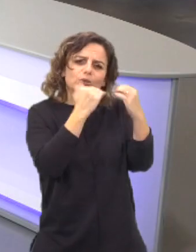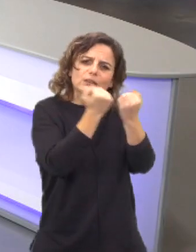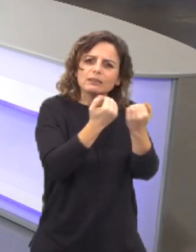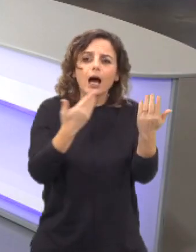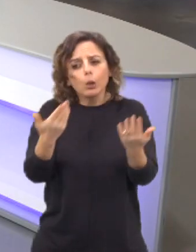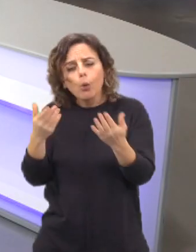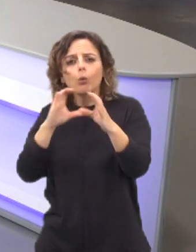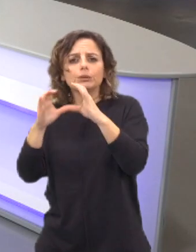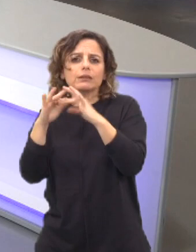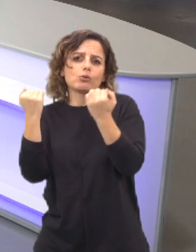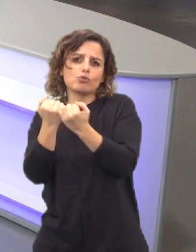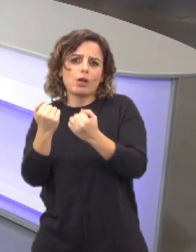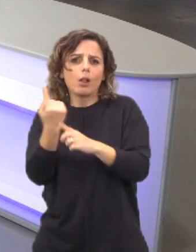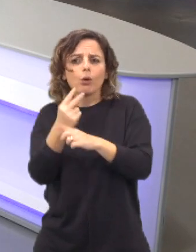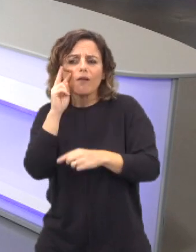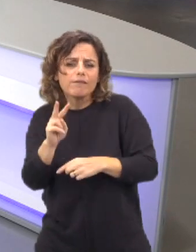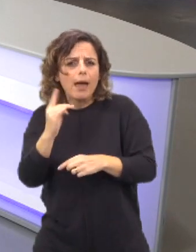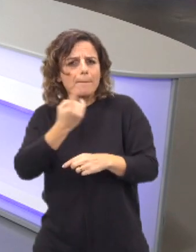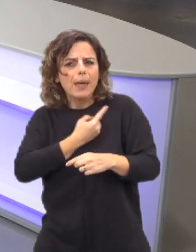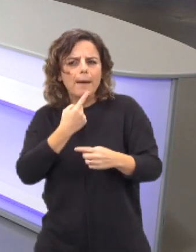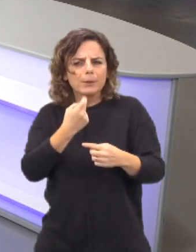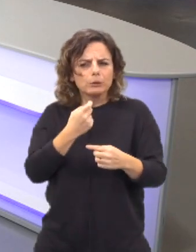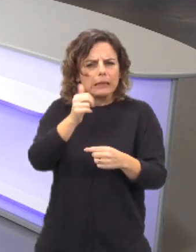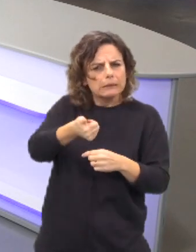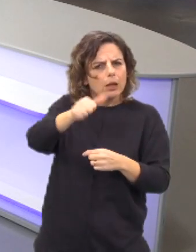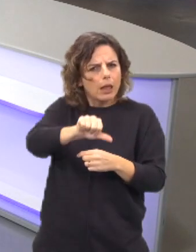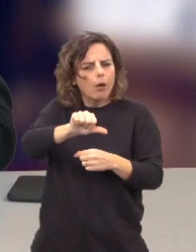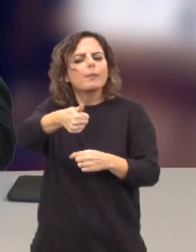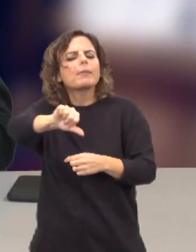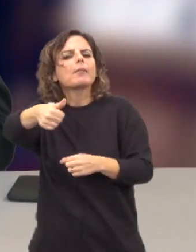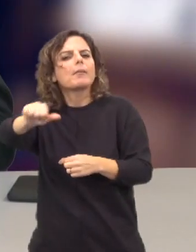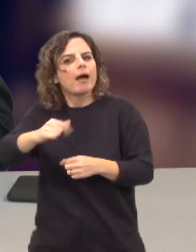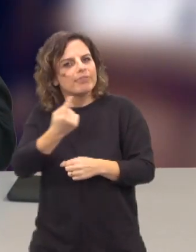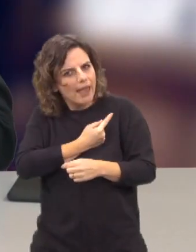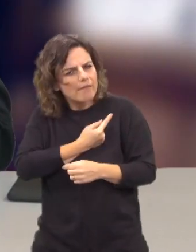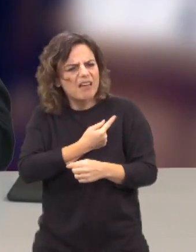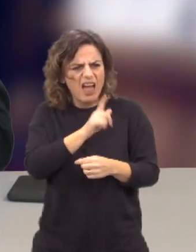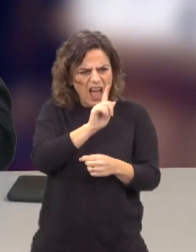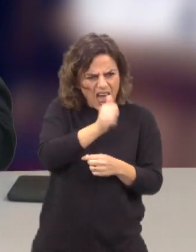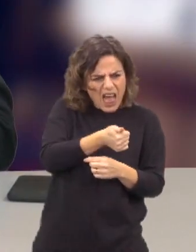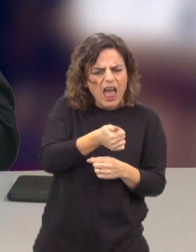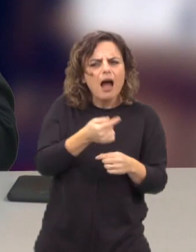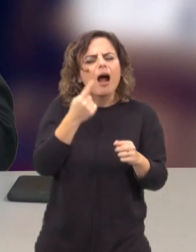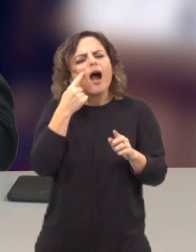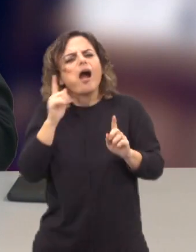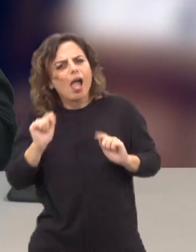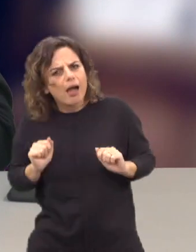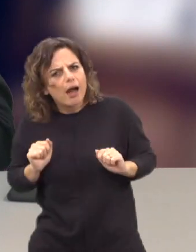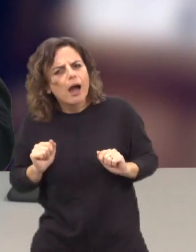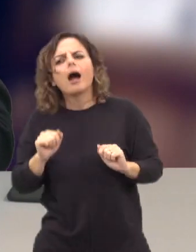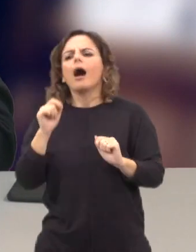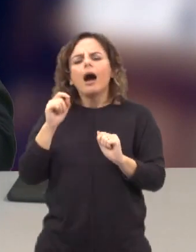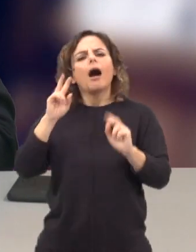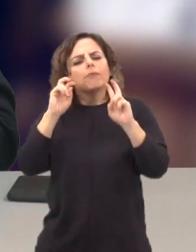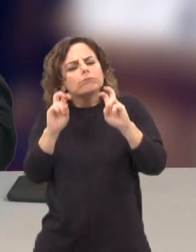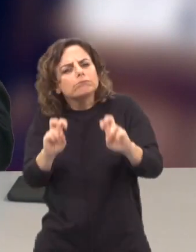comunicação social, devem questionados, devem se interrogar sobre ele, devem ter um sentido crítico. Será mesmo assim? Deixa ver. Vou